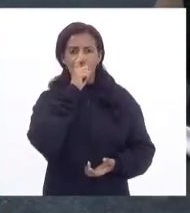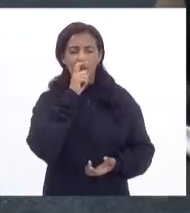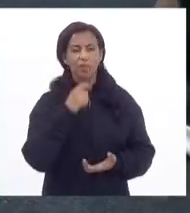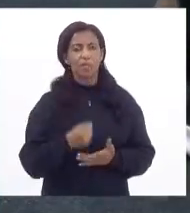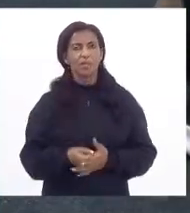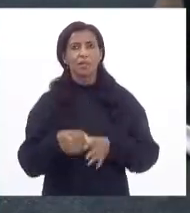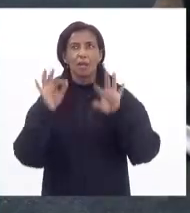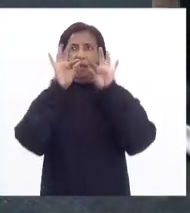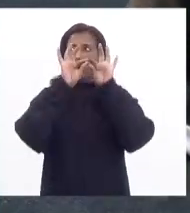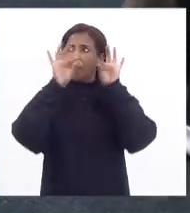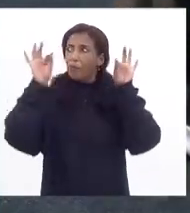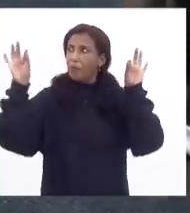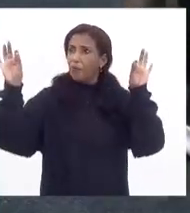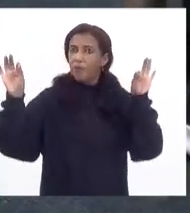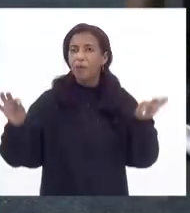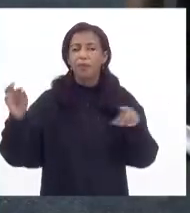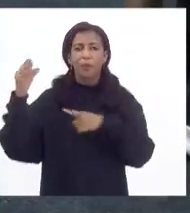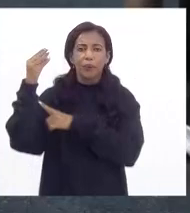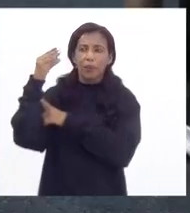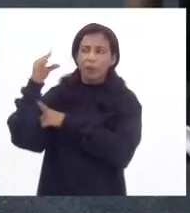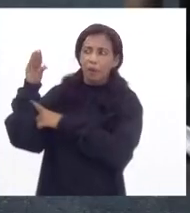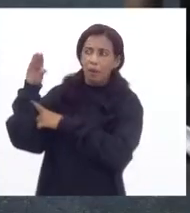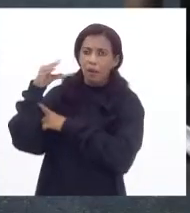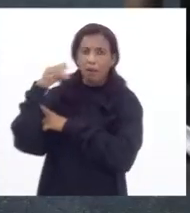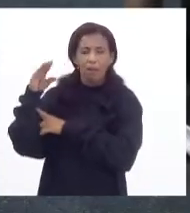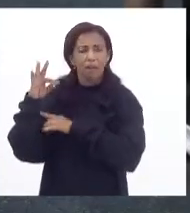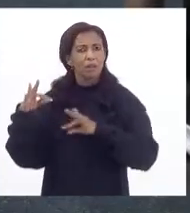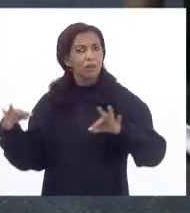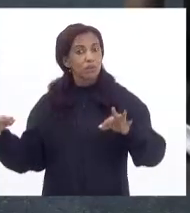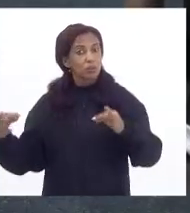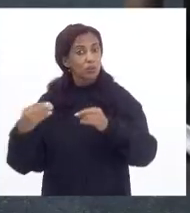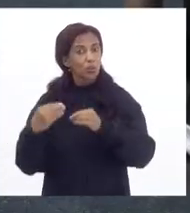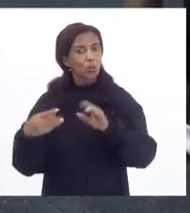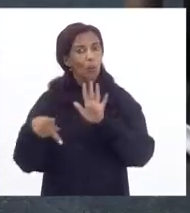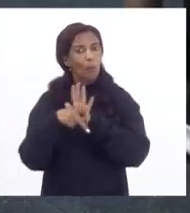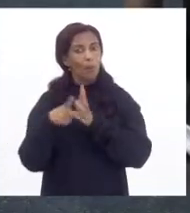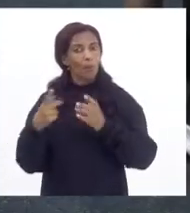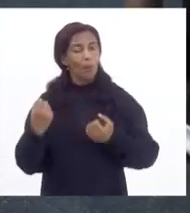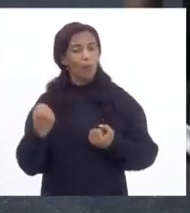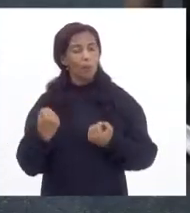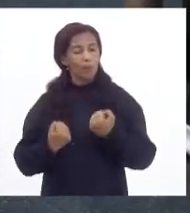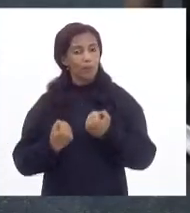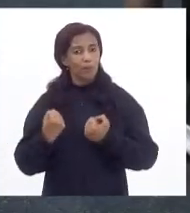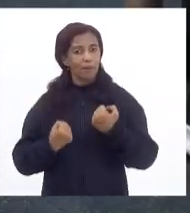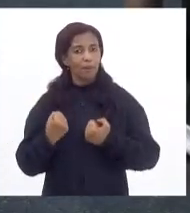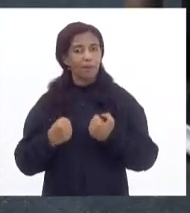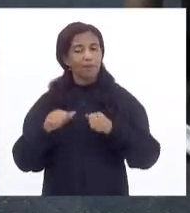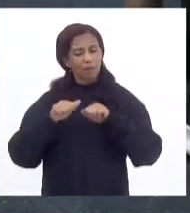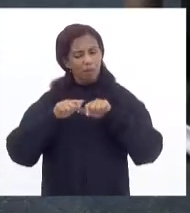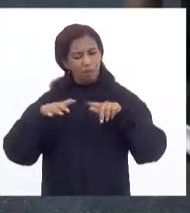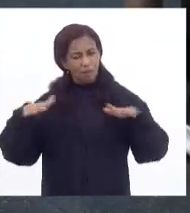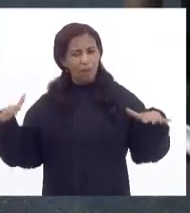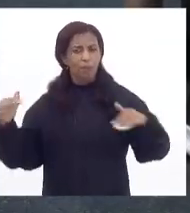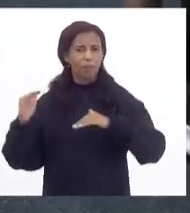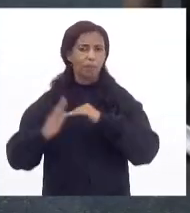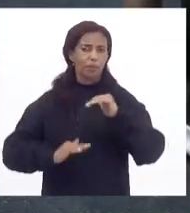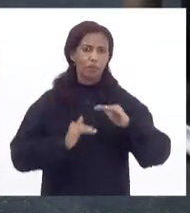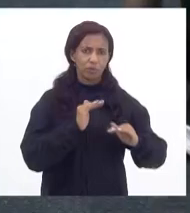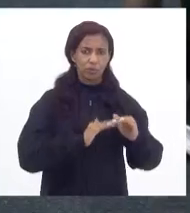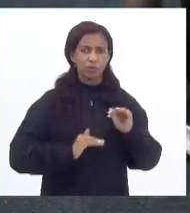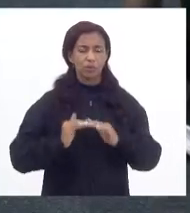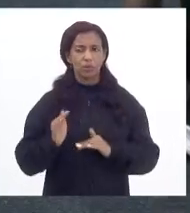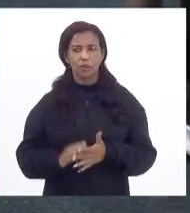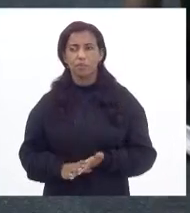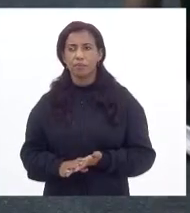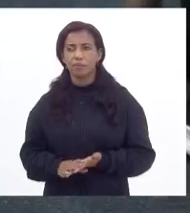instalação de câmera de vídeo, e todos eles só usam o seu próprio carro. Então, esse projeto dá uma abrangência muito grande. E, ao mesmo tempo, da